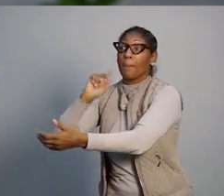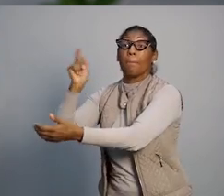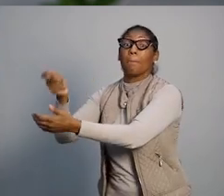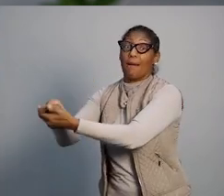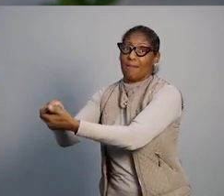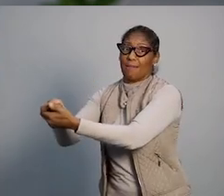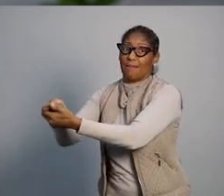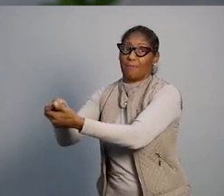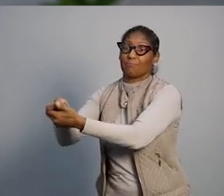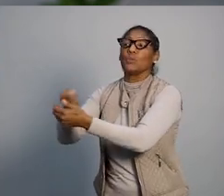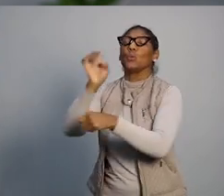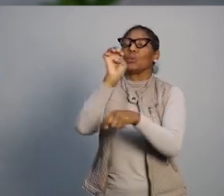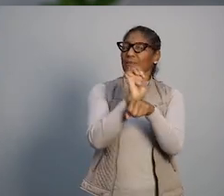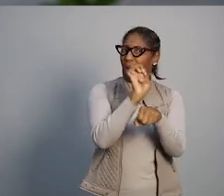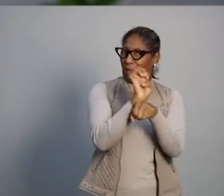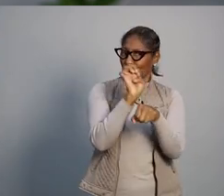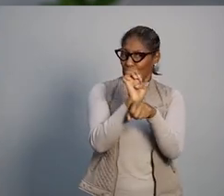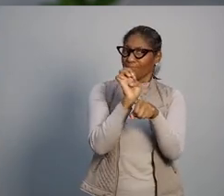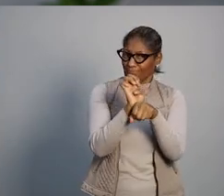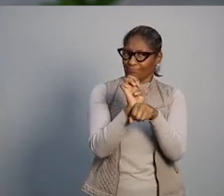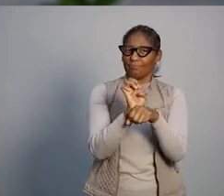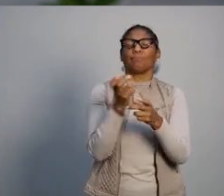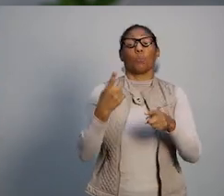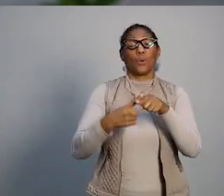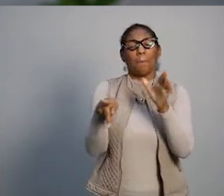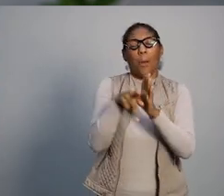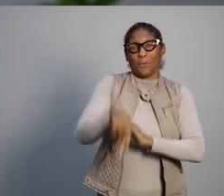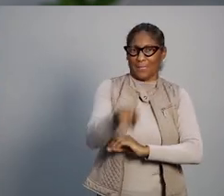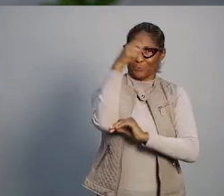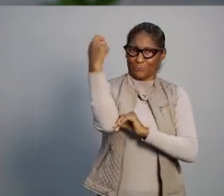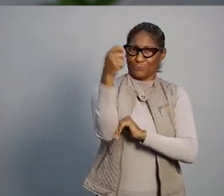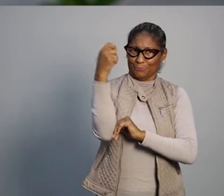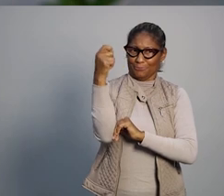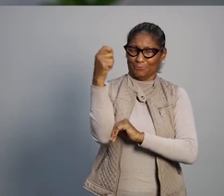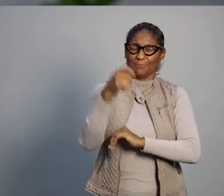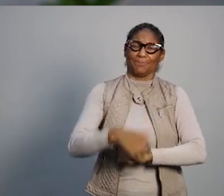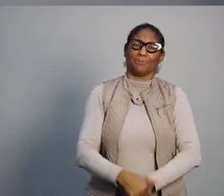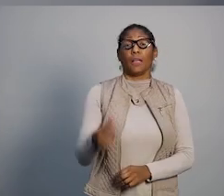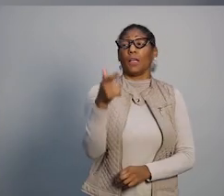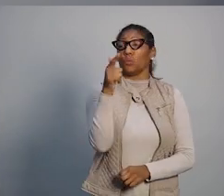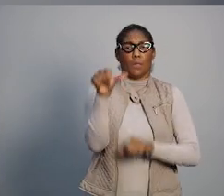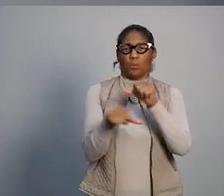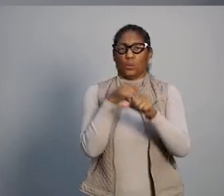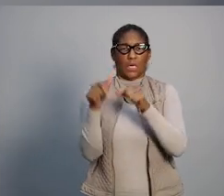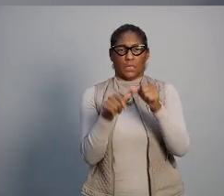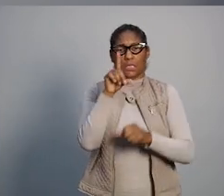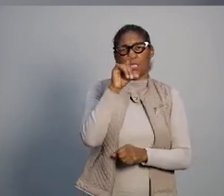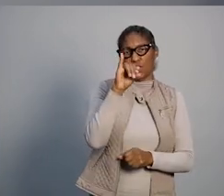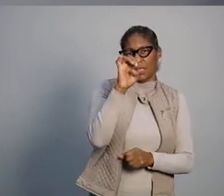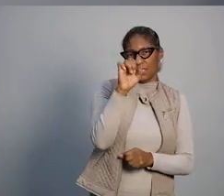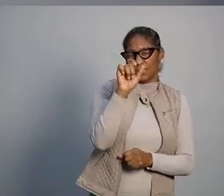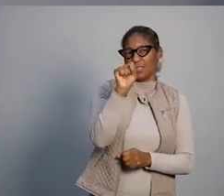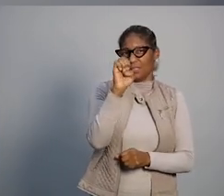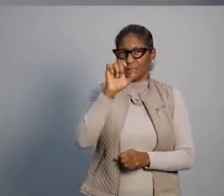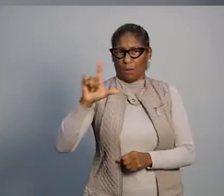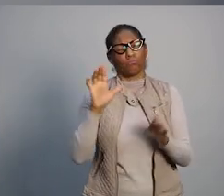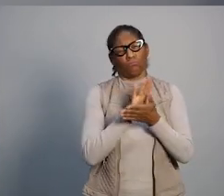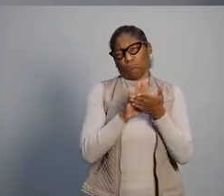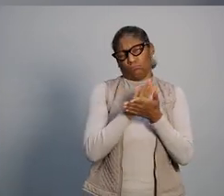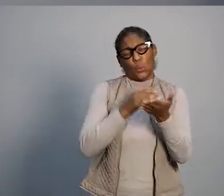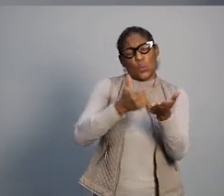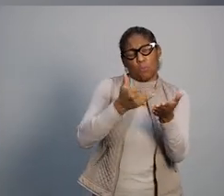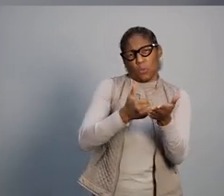parte das locadoras no estado, aqui onde o veículo circula. Não há mudanças no diesel, já que a alíquota